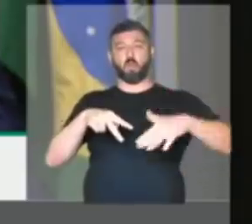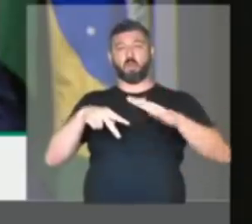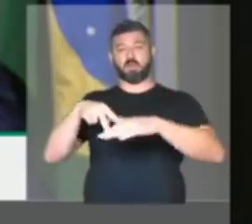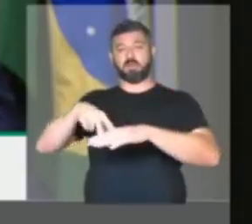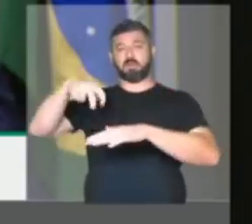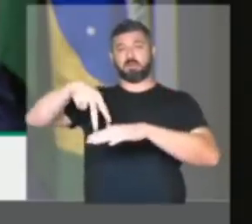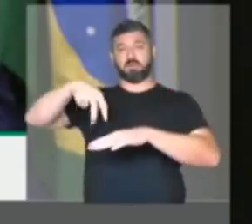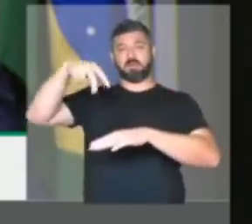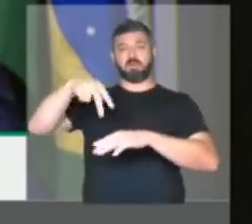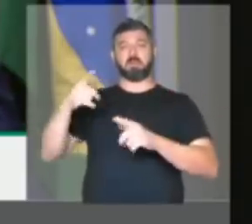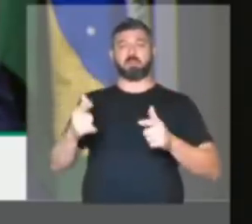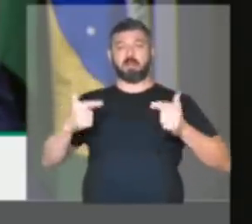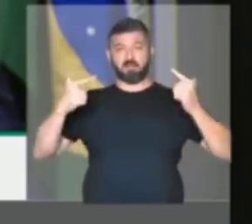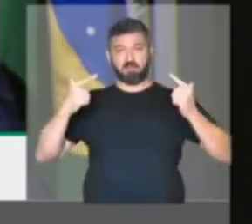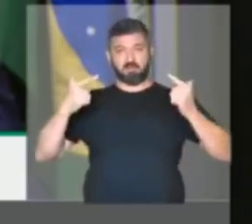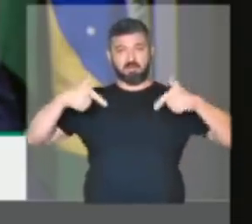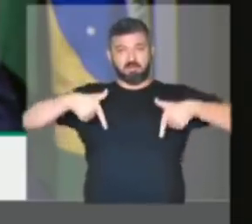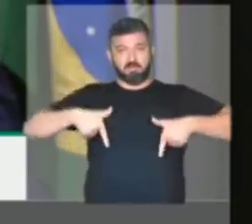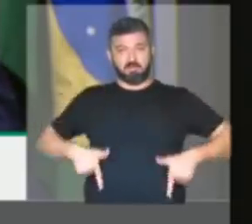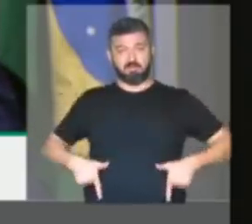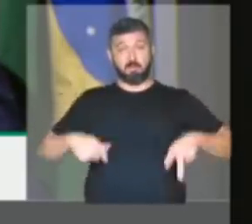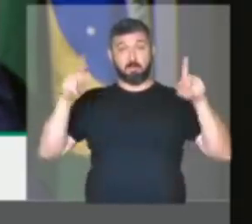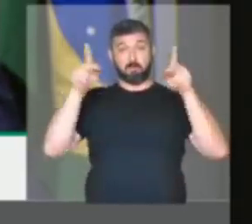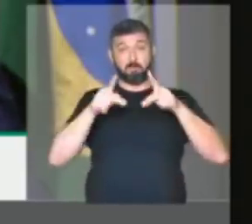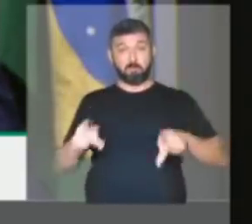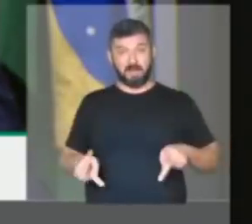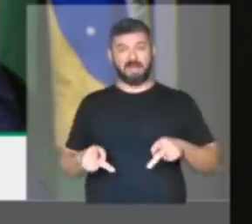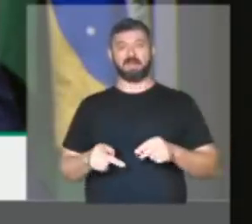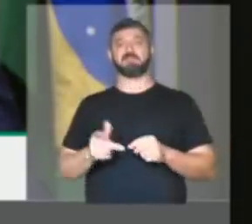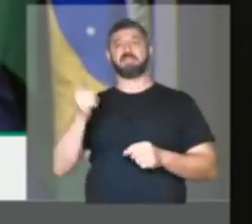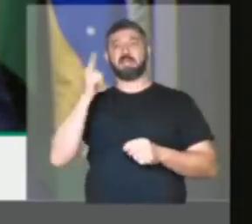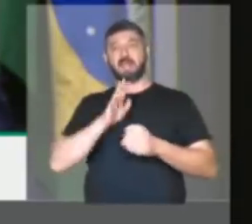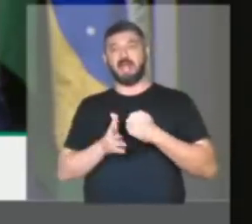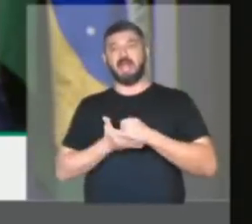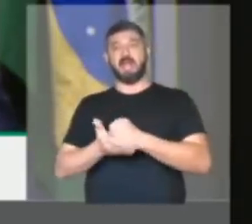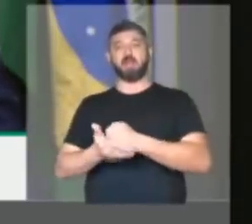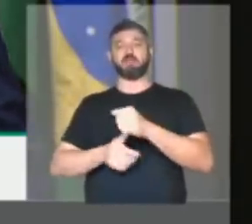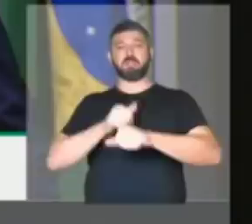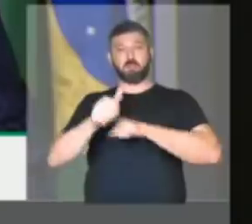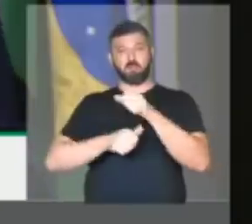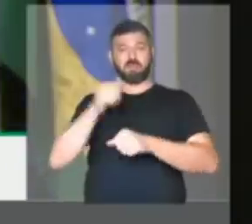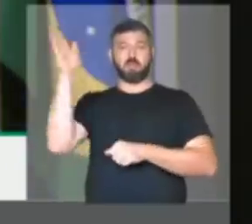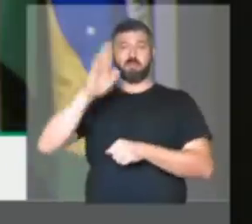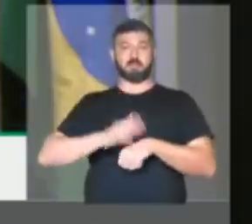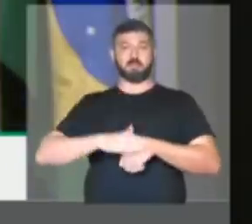voltem com o espírito mais desarmado e mais pacífico e nos ajudem a aprovar ainda mais reformas para modernizar o país.